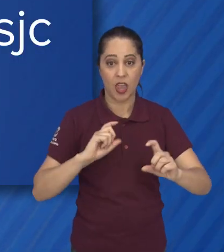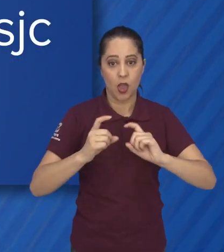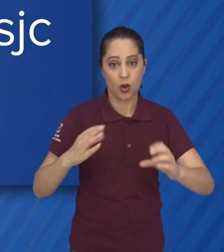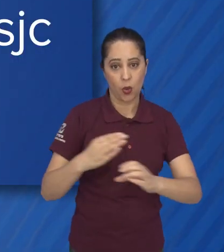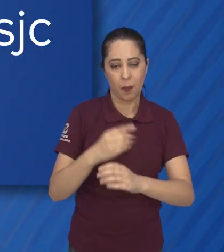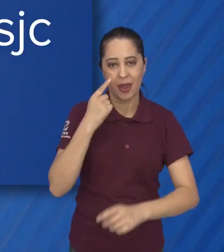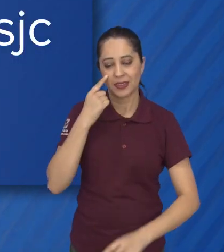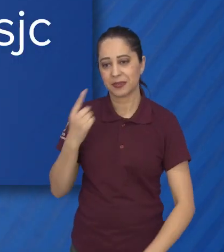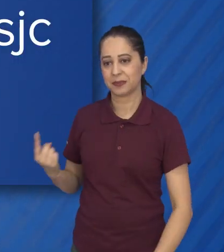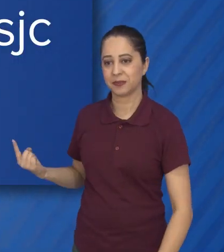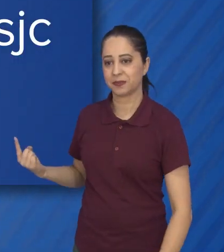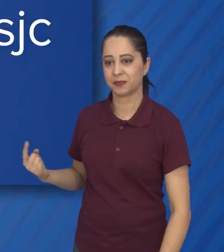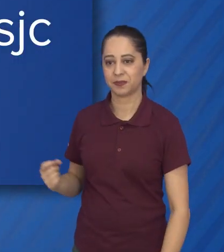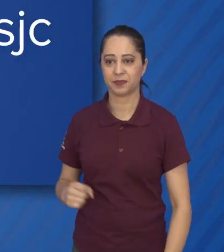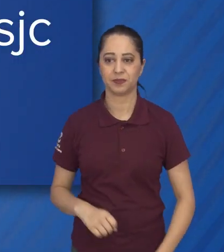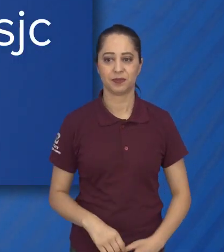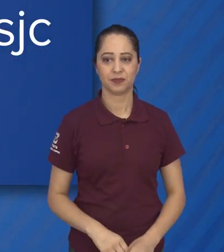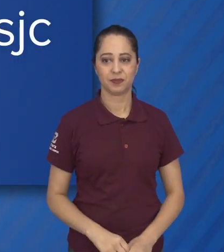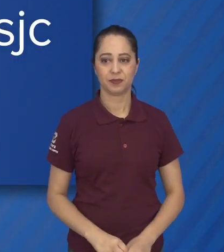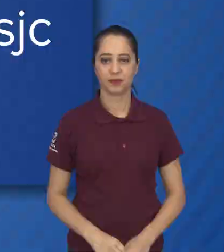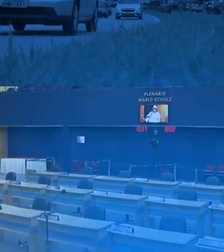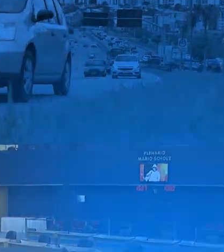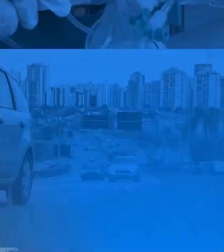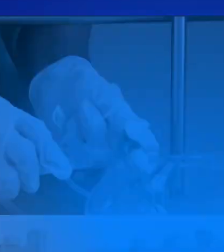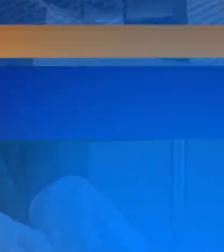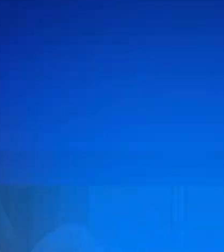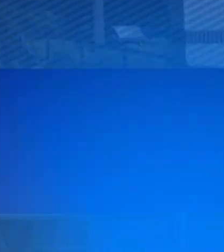íntegra você confere no nosso canal do YouTube.